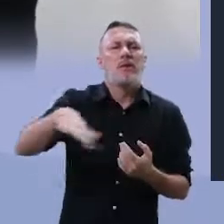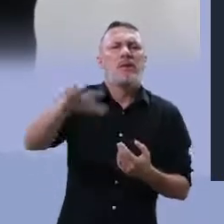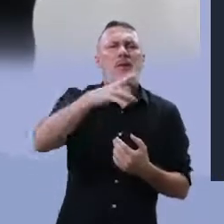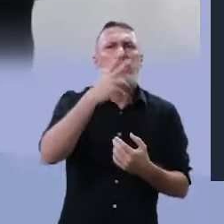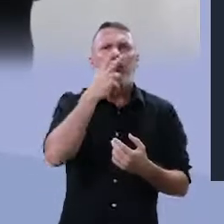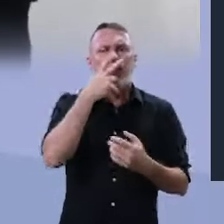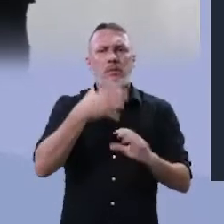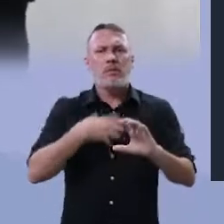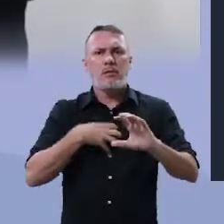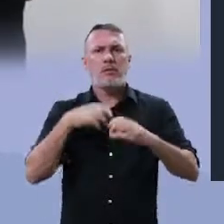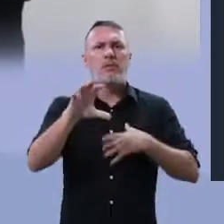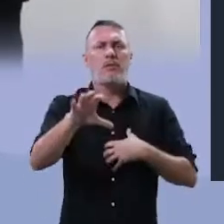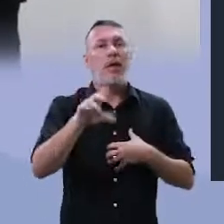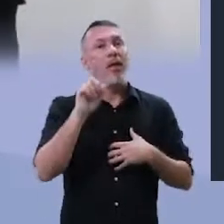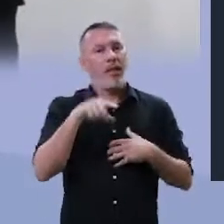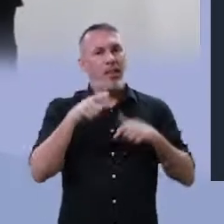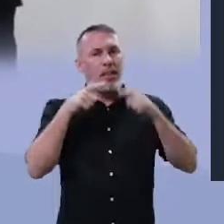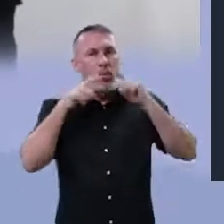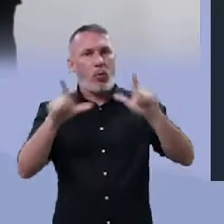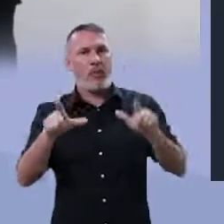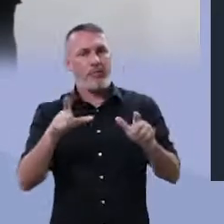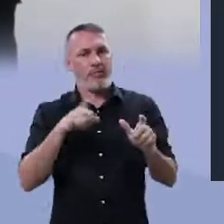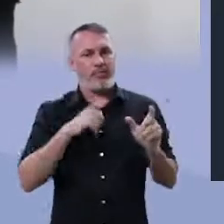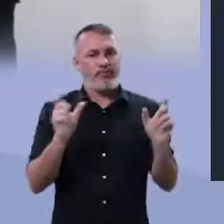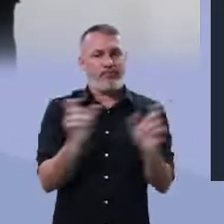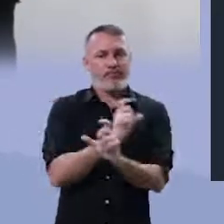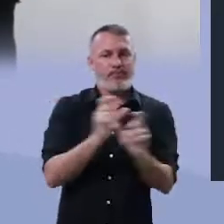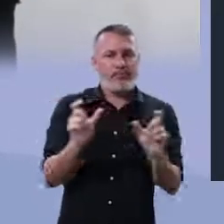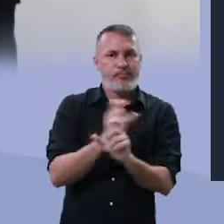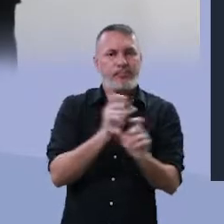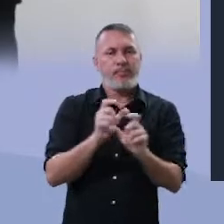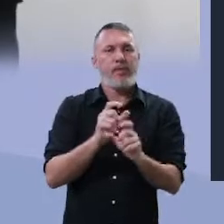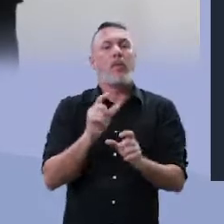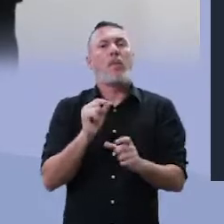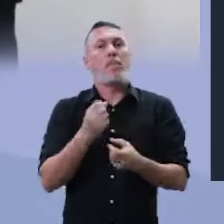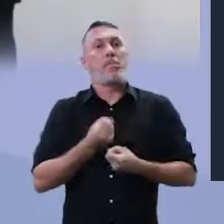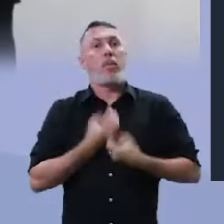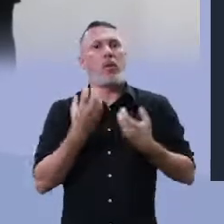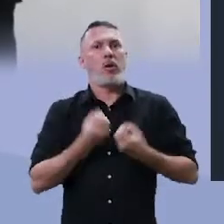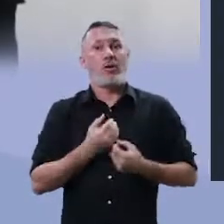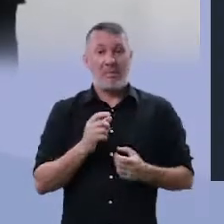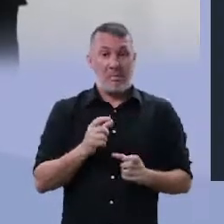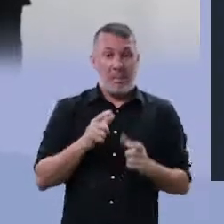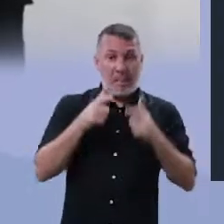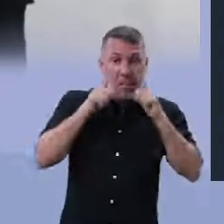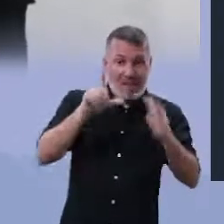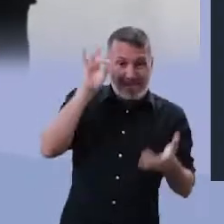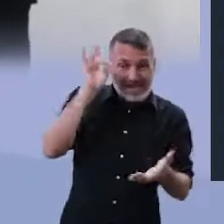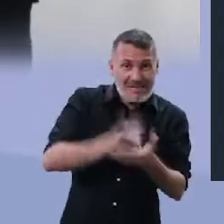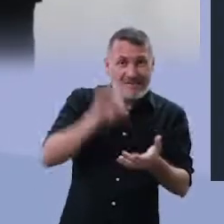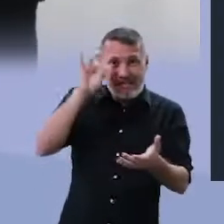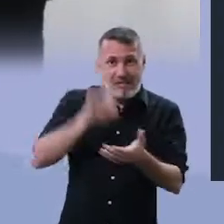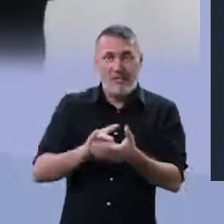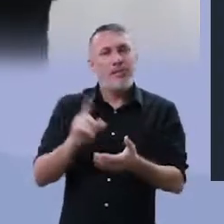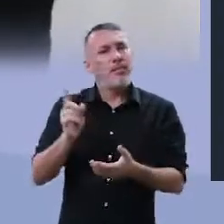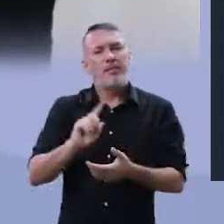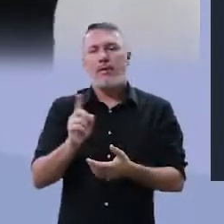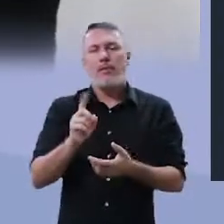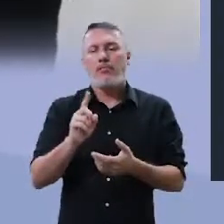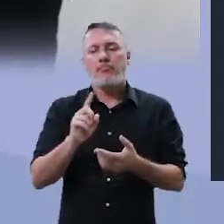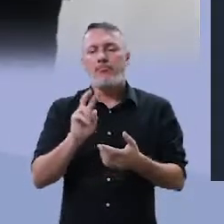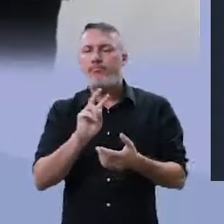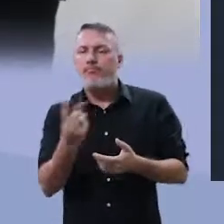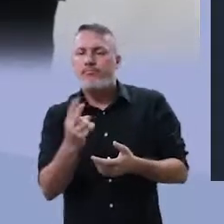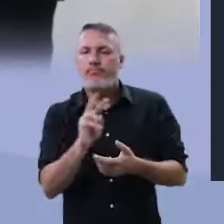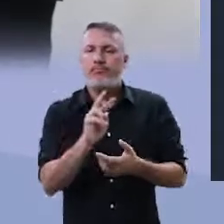linguagem elaborada plurissignificativa e poética. Essa linguagem é real? Não. É uma linguagem